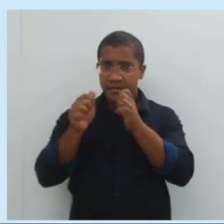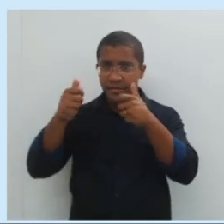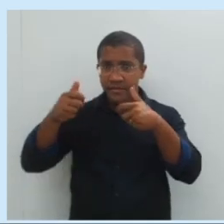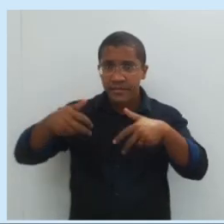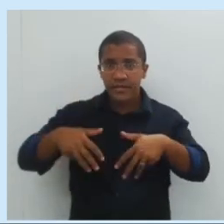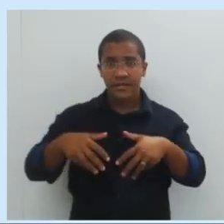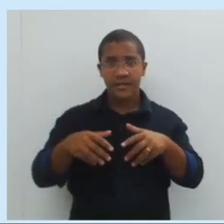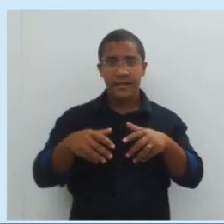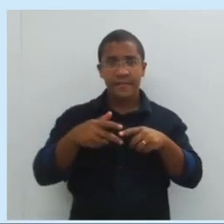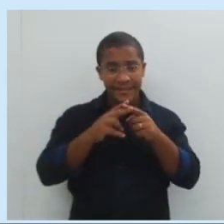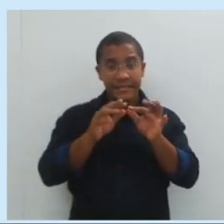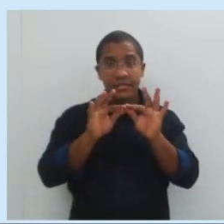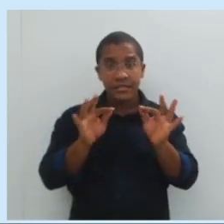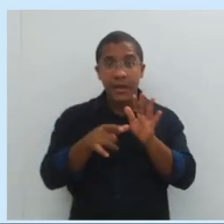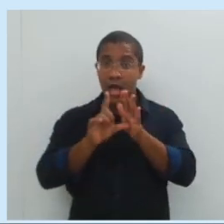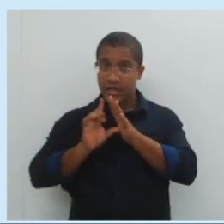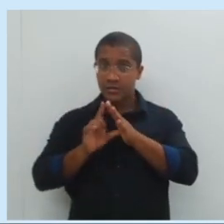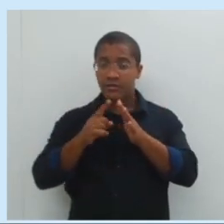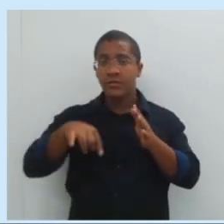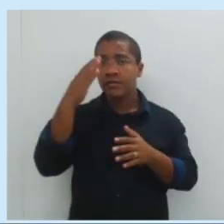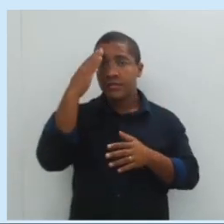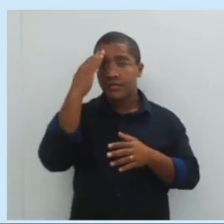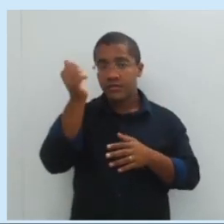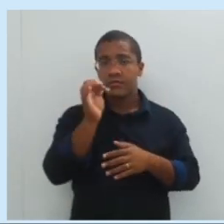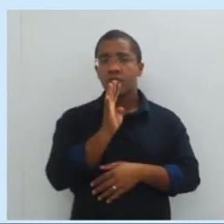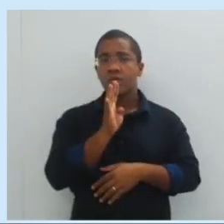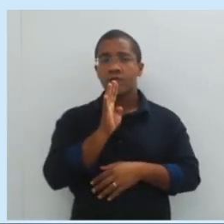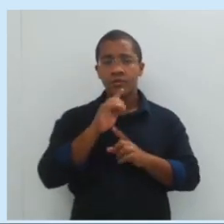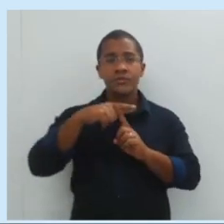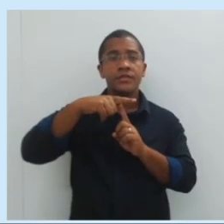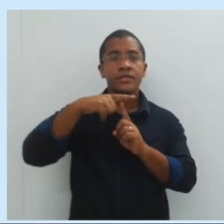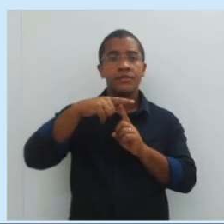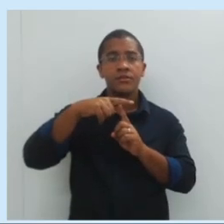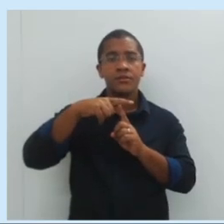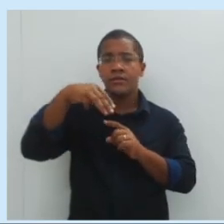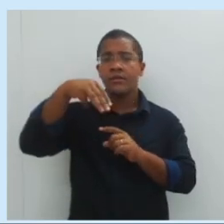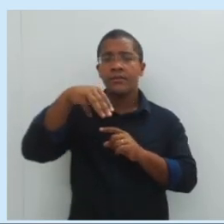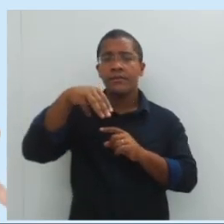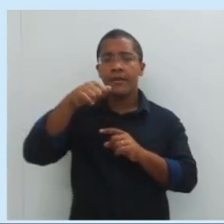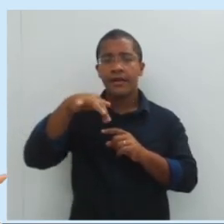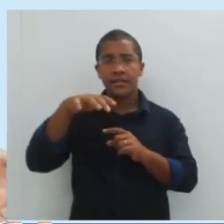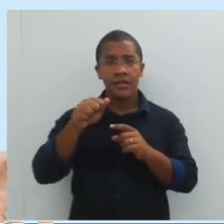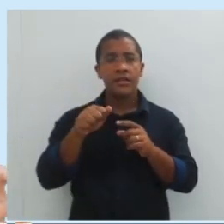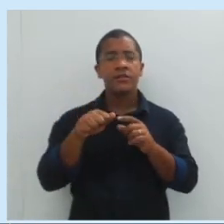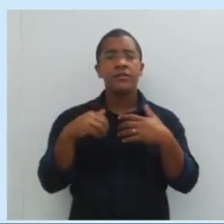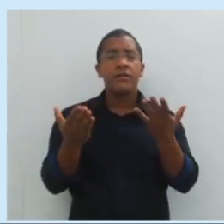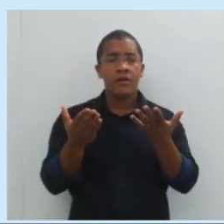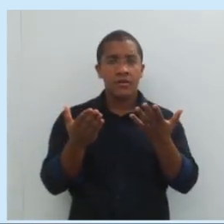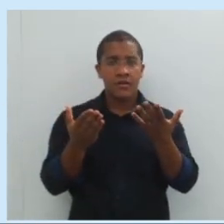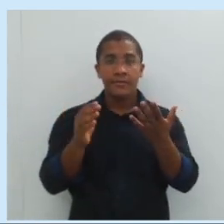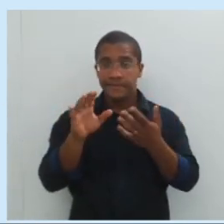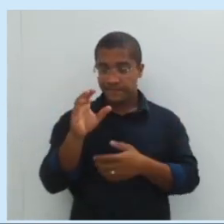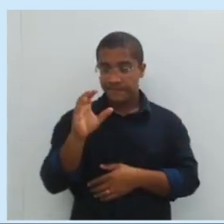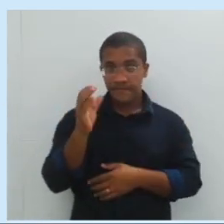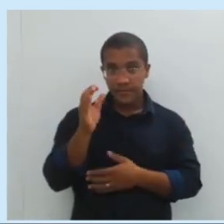partes que formam uma máquina simples, a gente precisa conhecer os tipos de máquinas simples. A